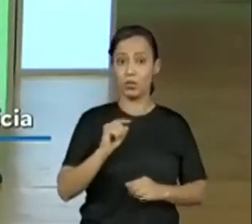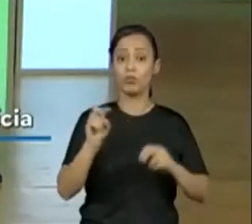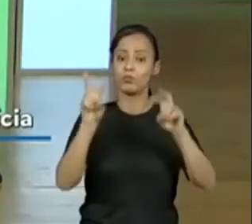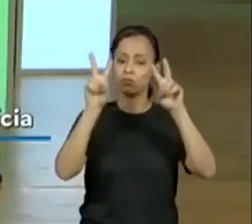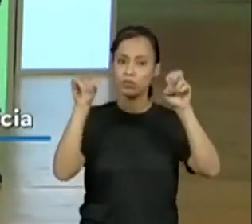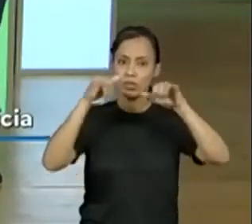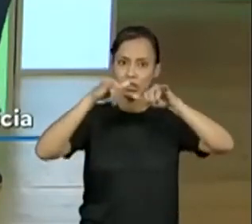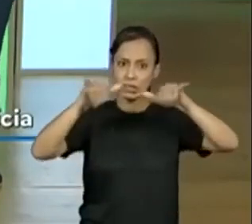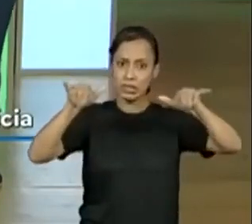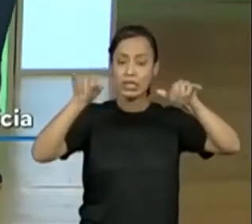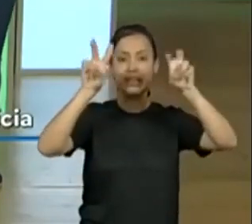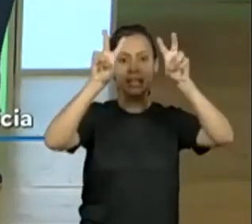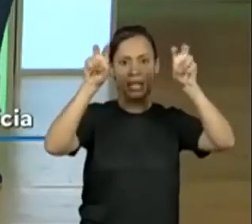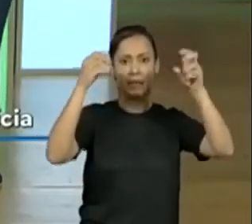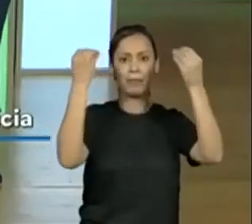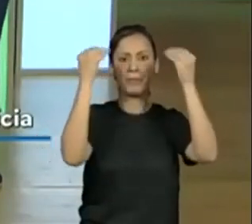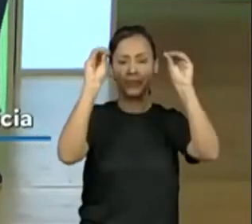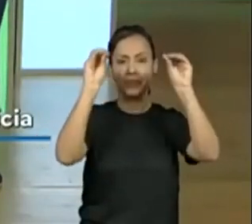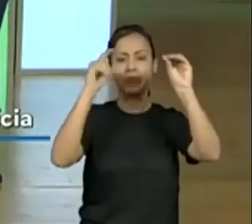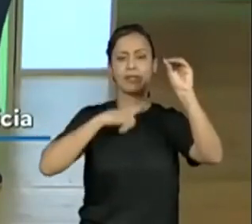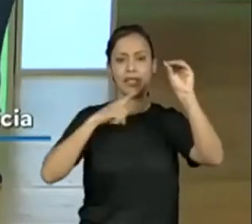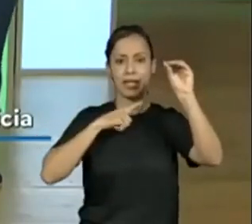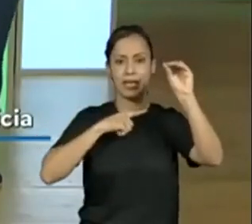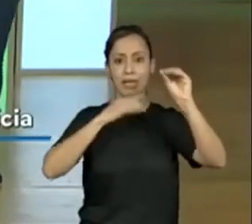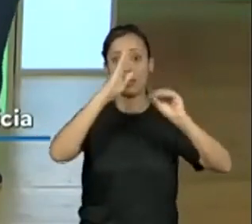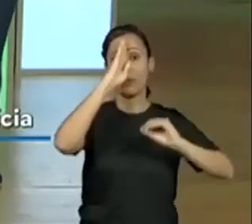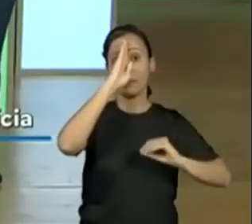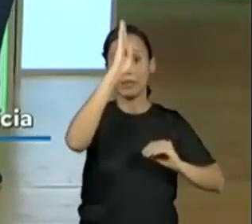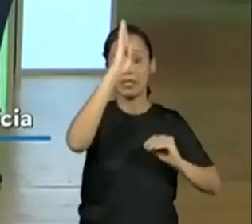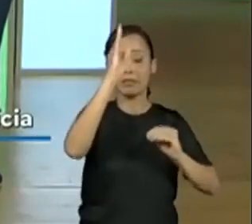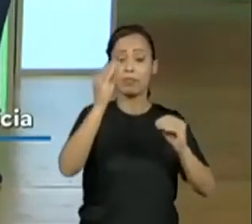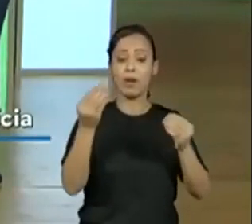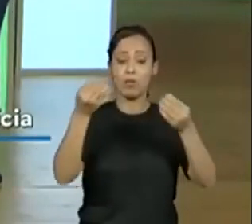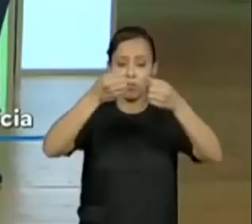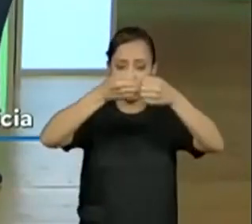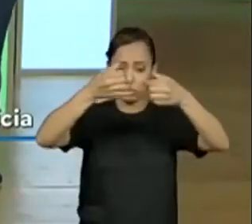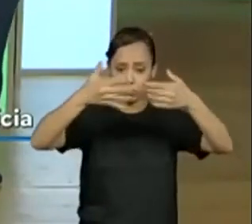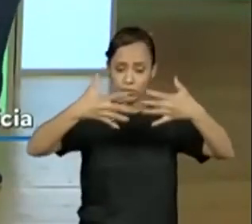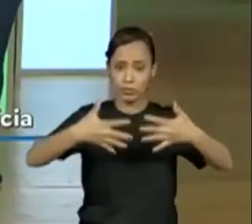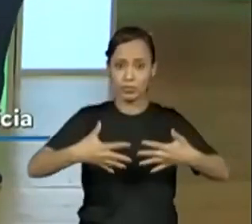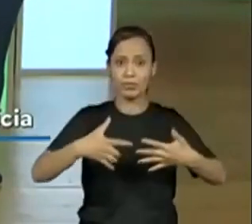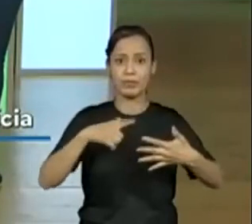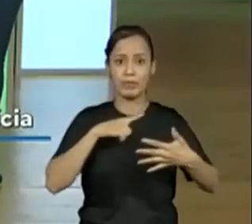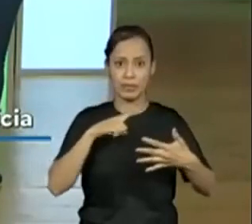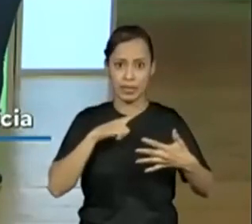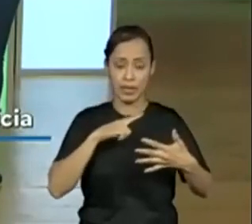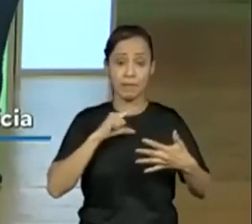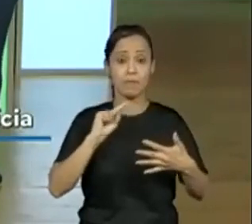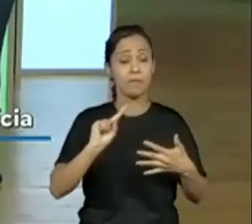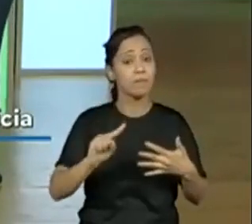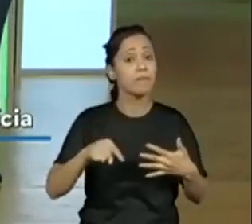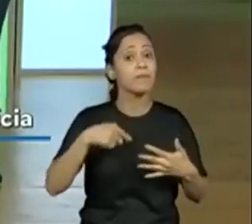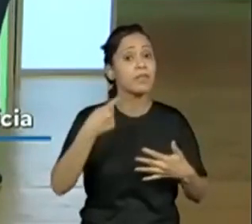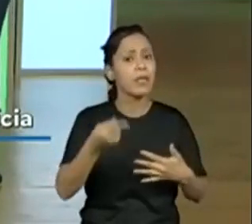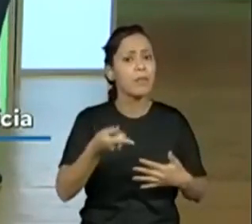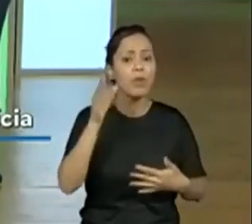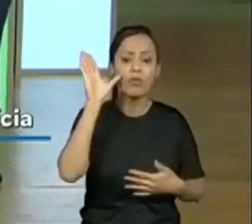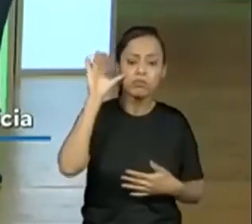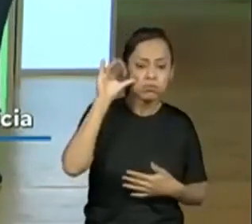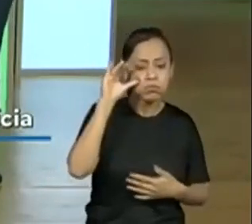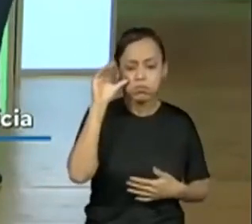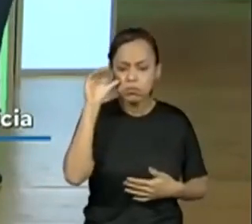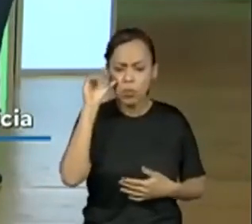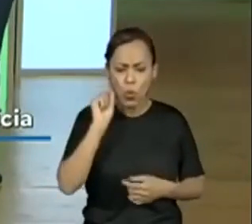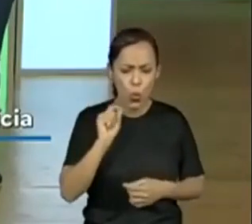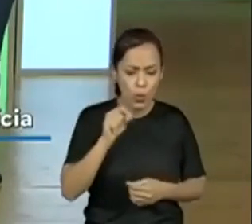um título e que ela tem um olho, né? Fique de olho na sua notícia. E aí tem mais partes